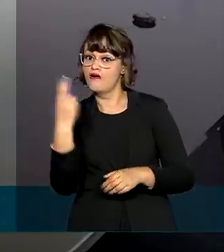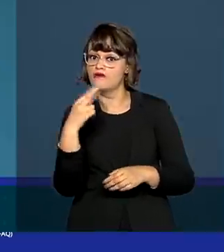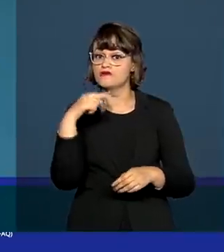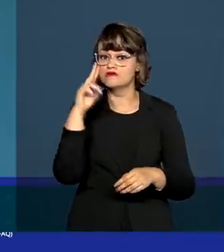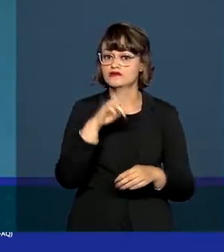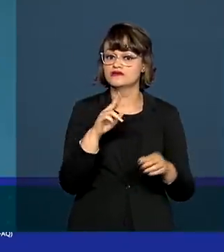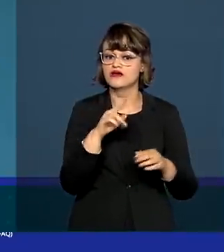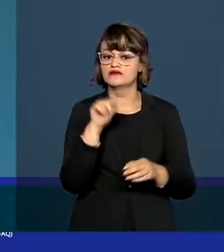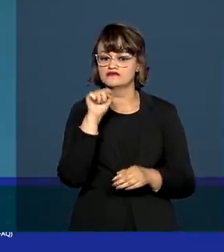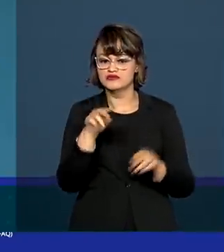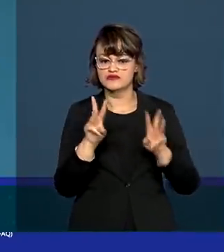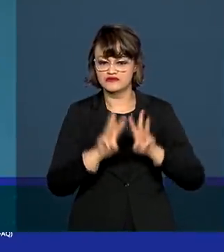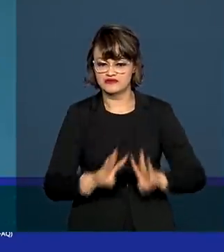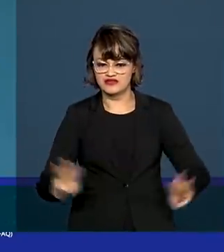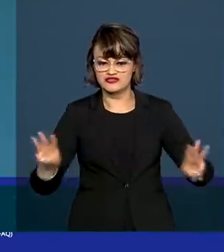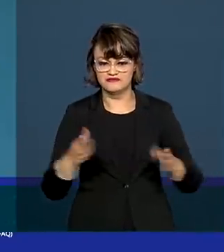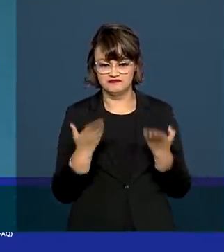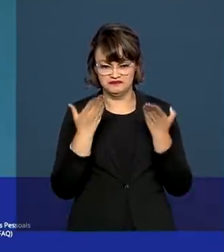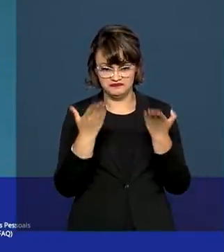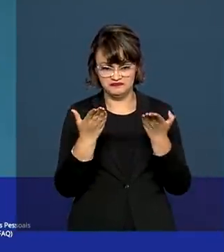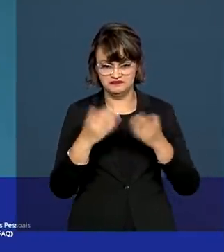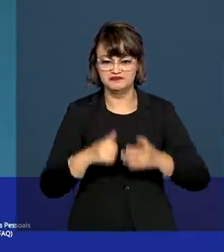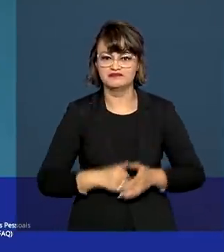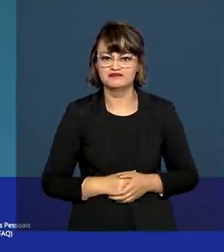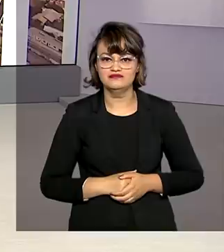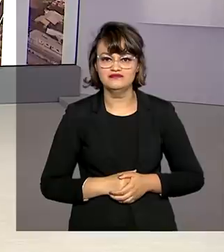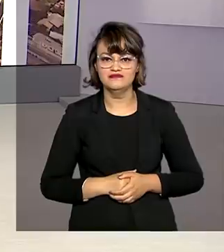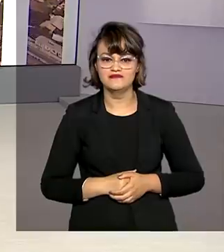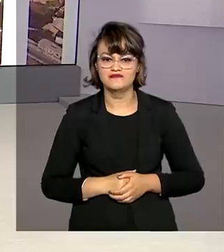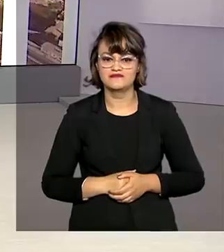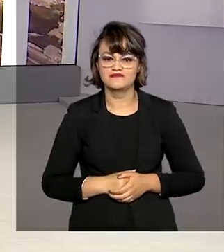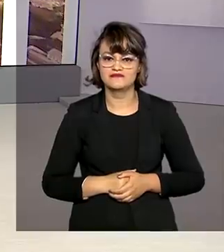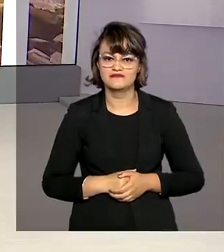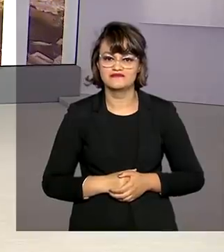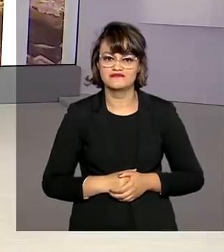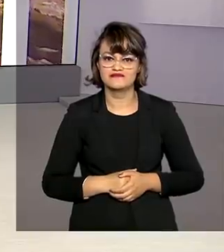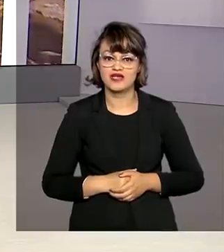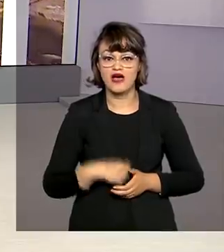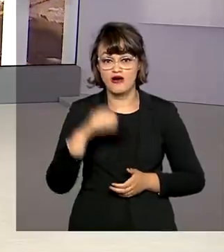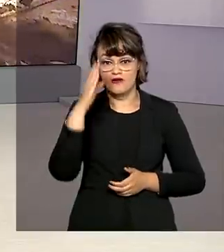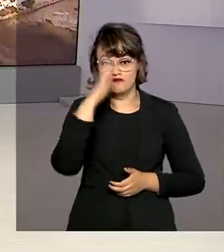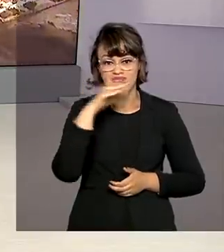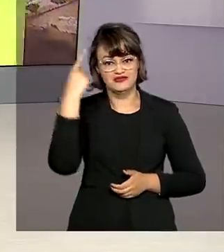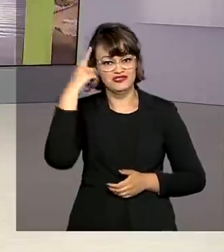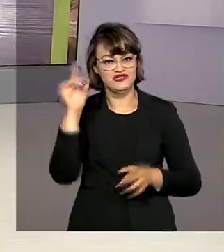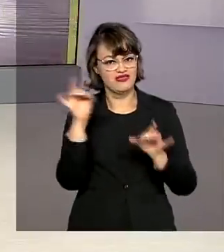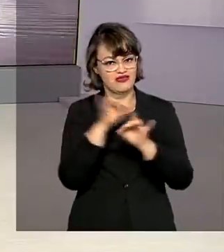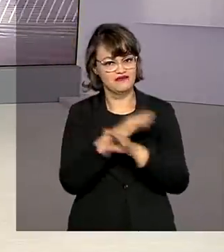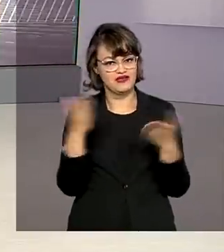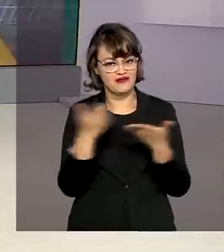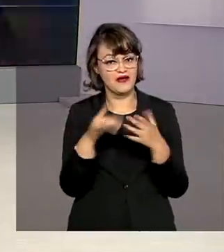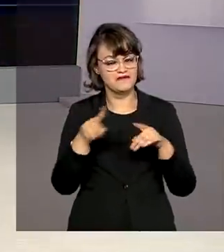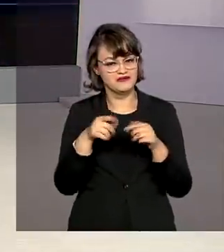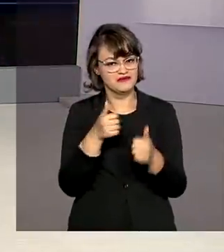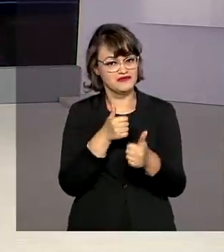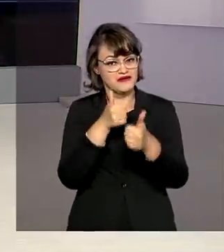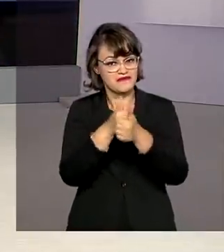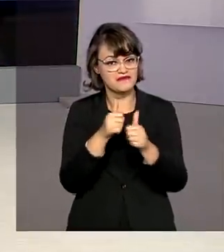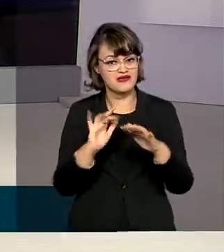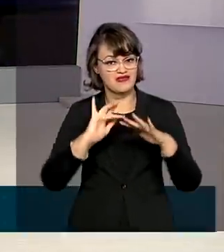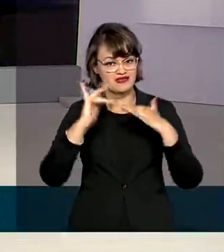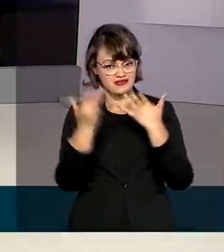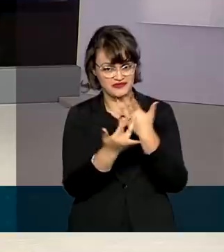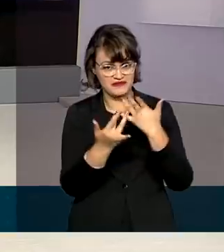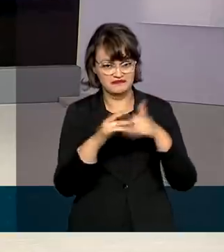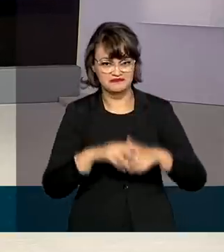plataforma consumidor.gov.br. O Brasil em Dia termina aqui, você pode nos acompanhar também pelas